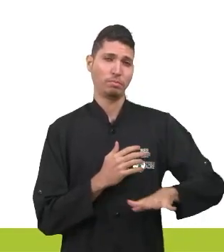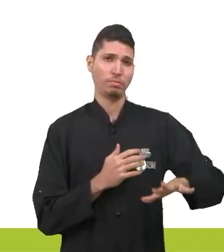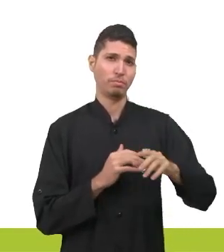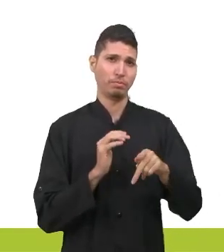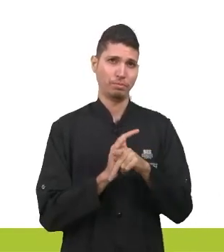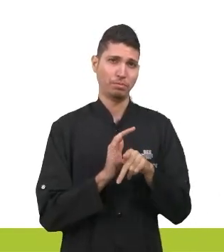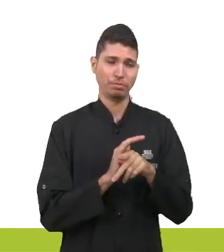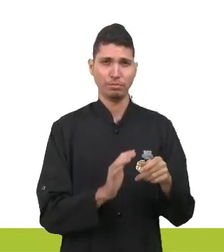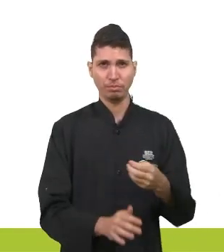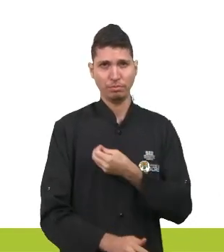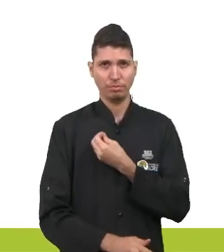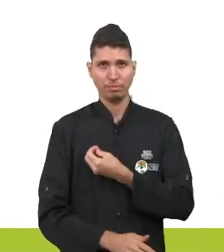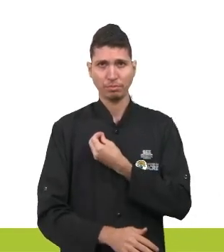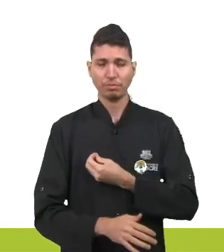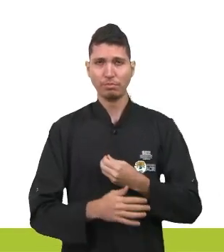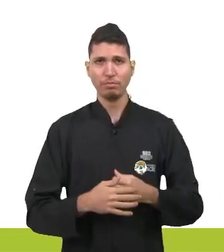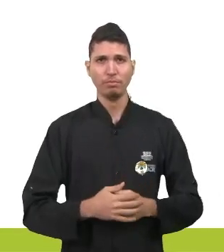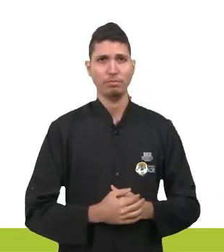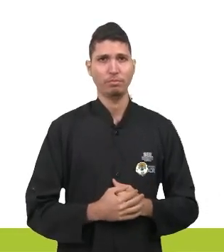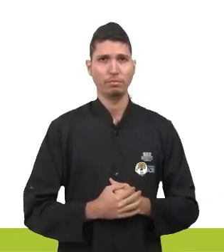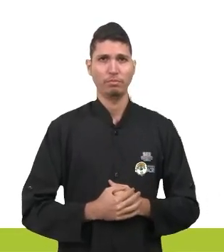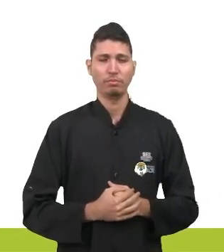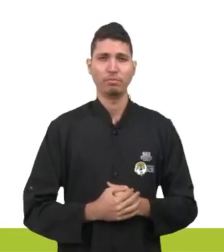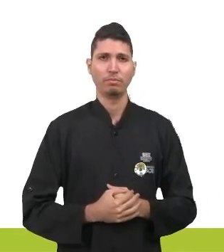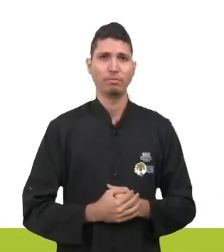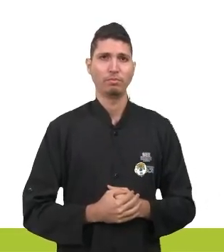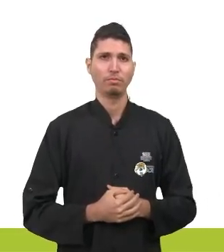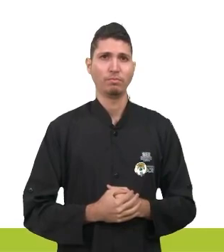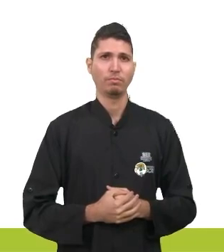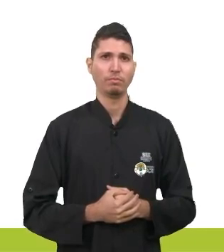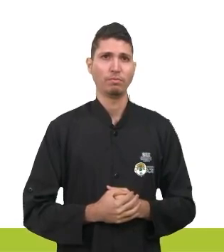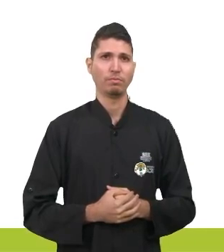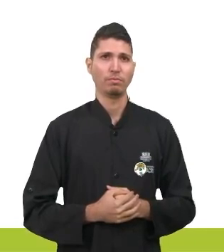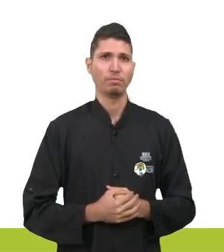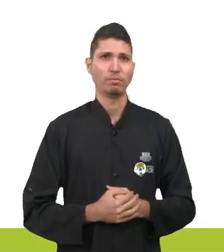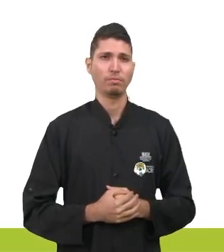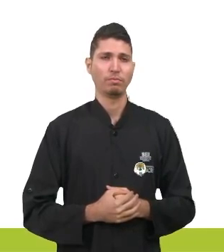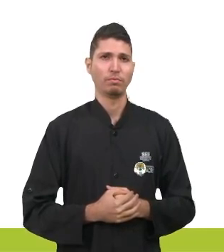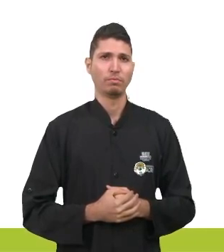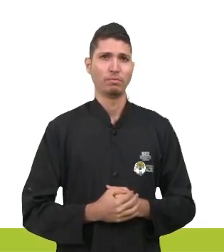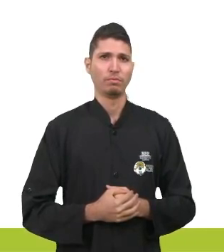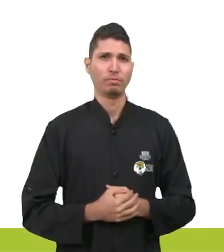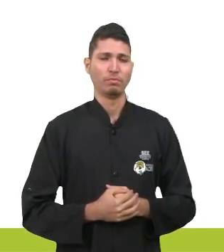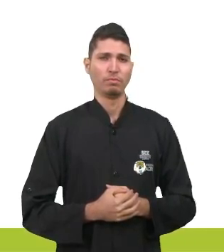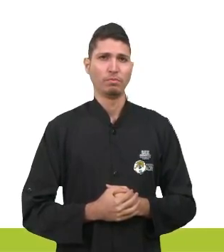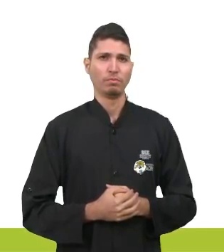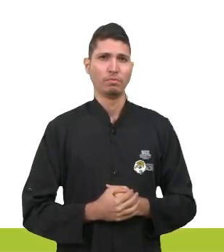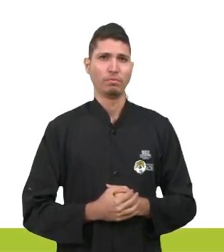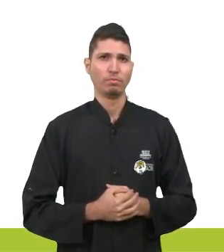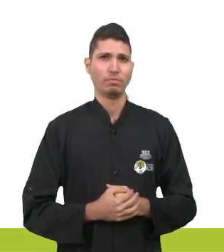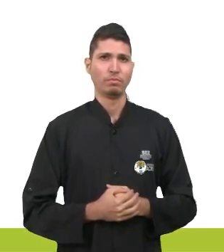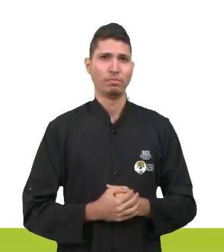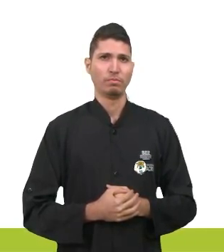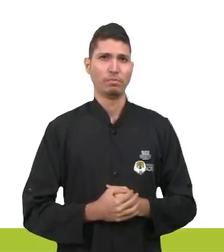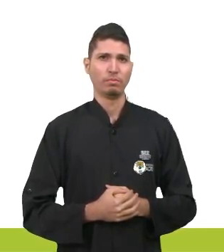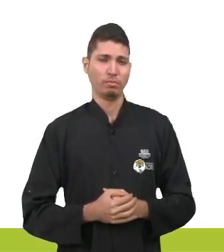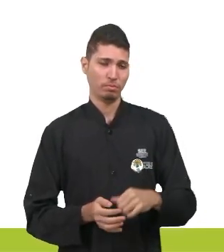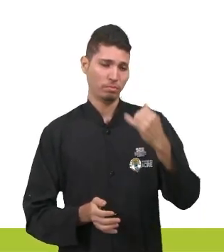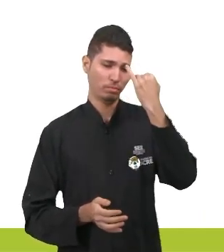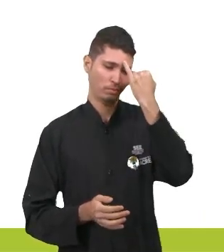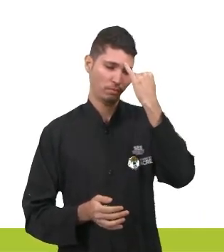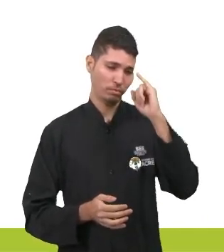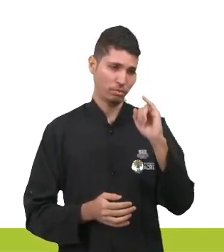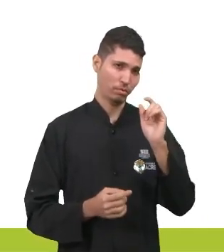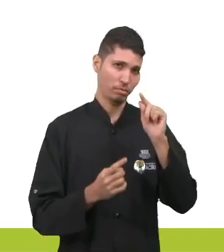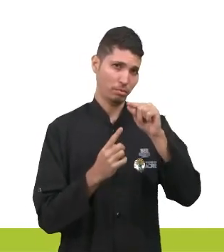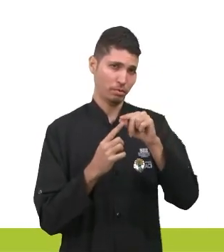já traz aquela ideia, é longo prazo, né? É claro que nós, muitas das vezes, temos ideias e metas a curto